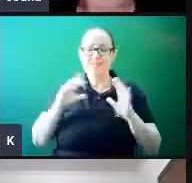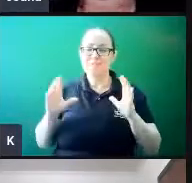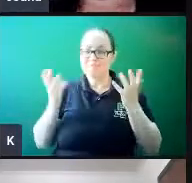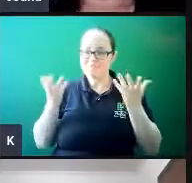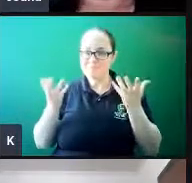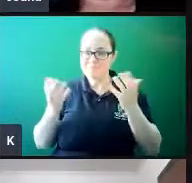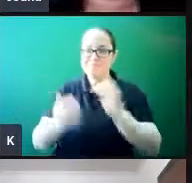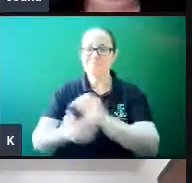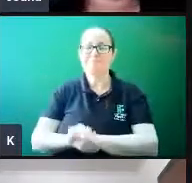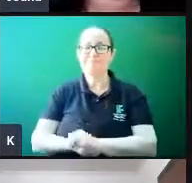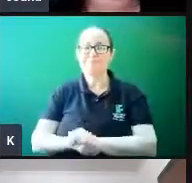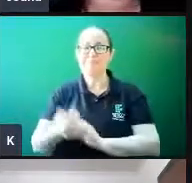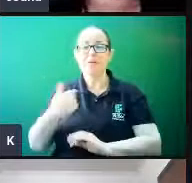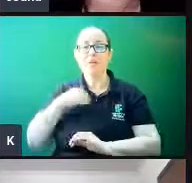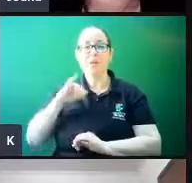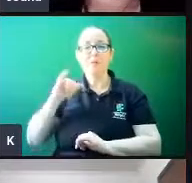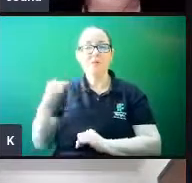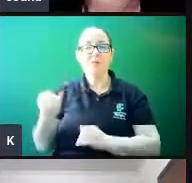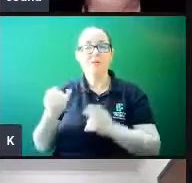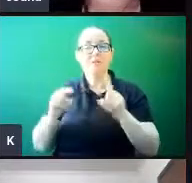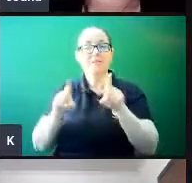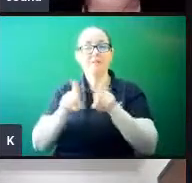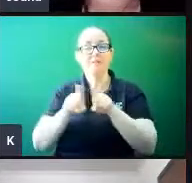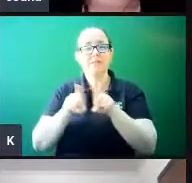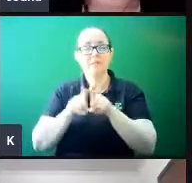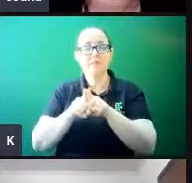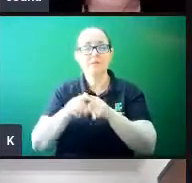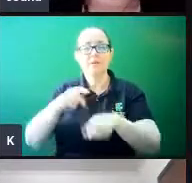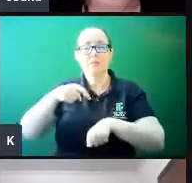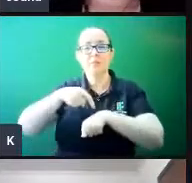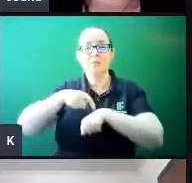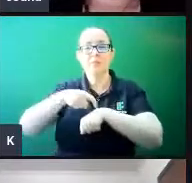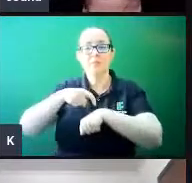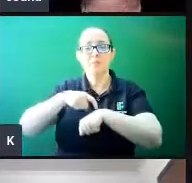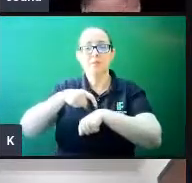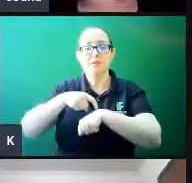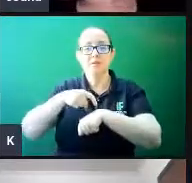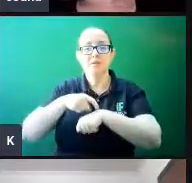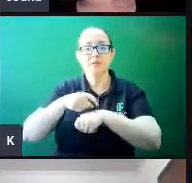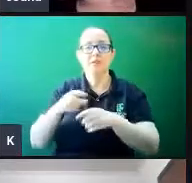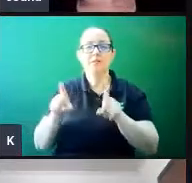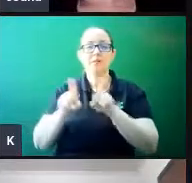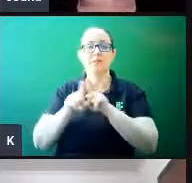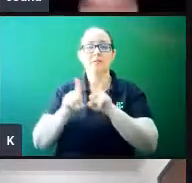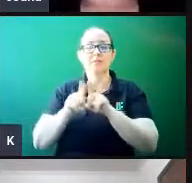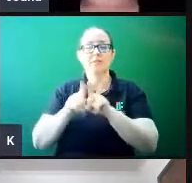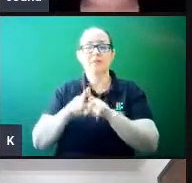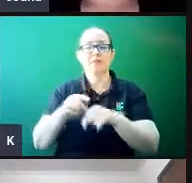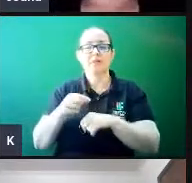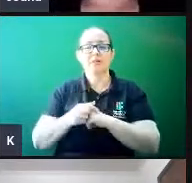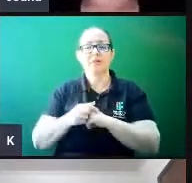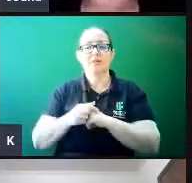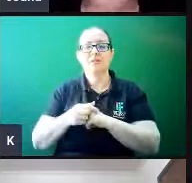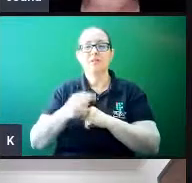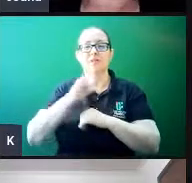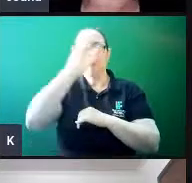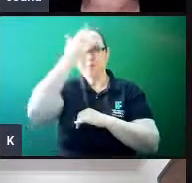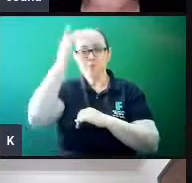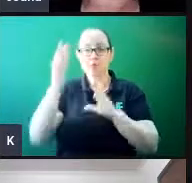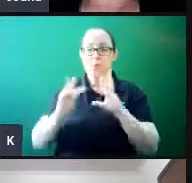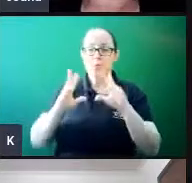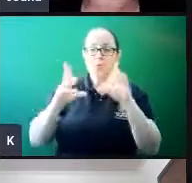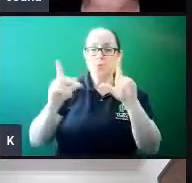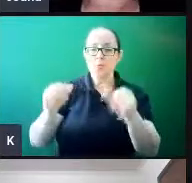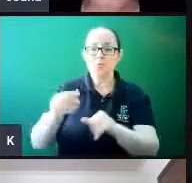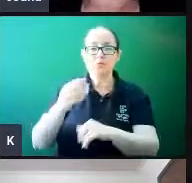aproveito então também esse momento aqui para já deixar a todos aí que estão nos ouvindo, nos acompanhando,